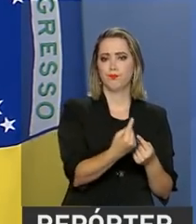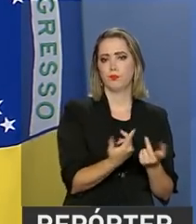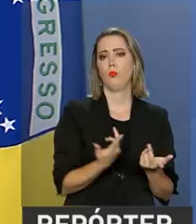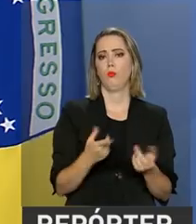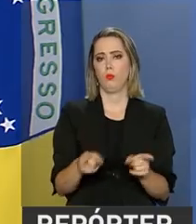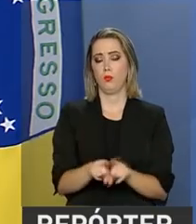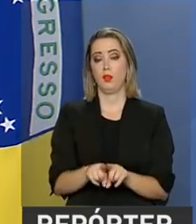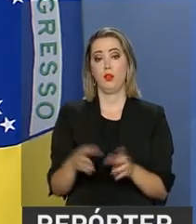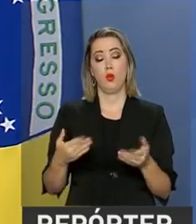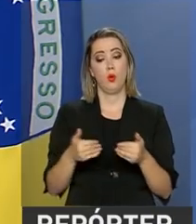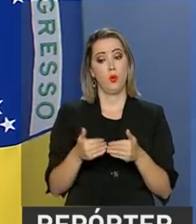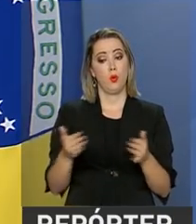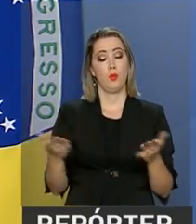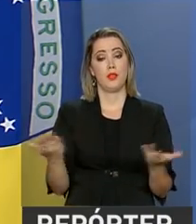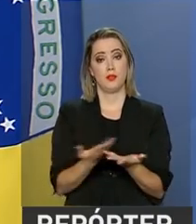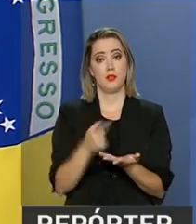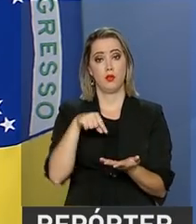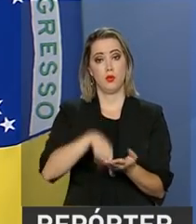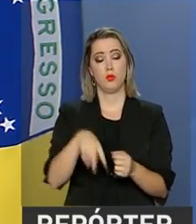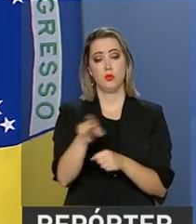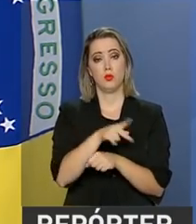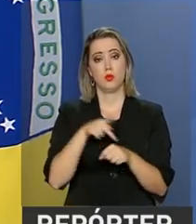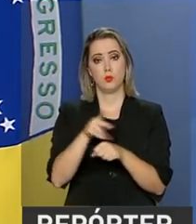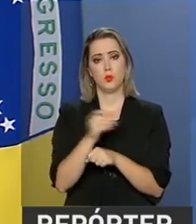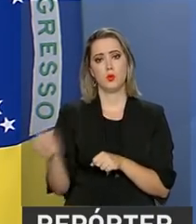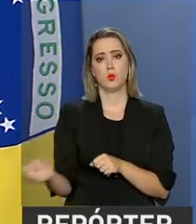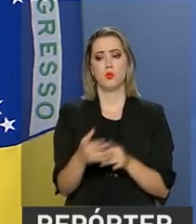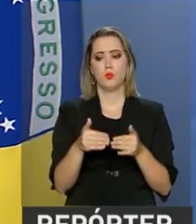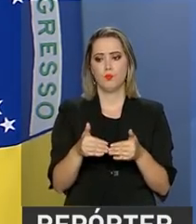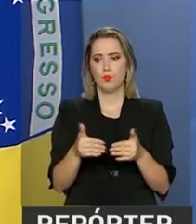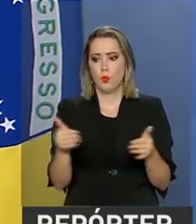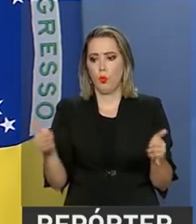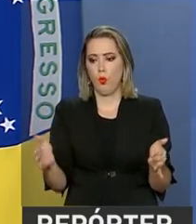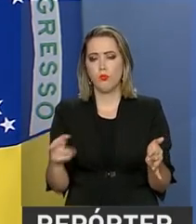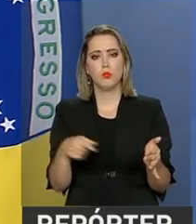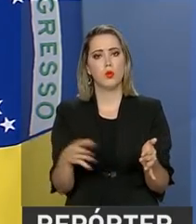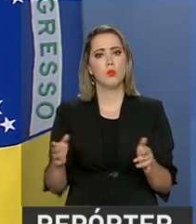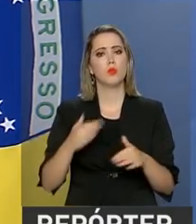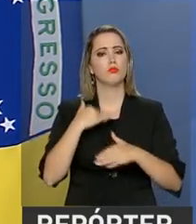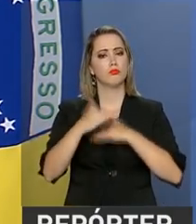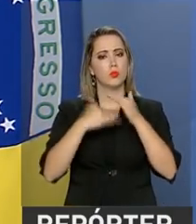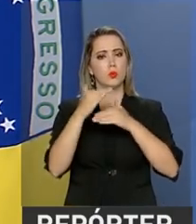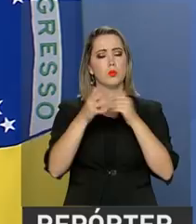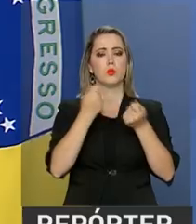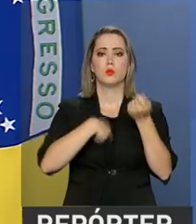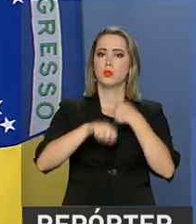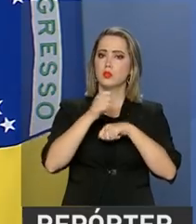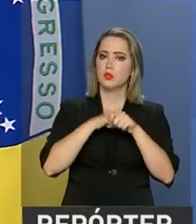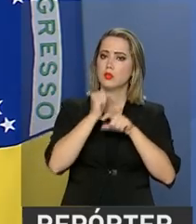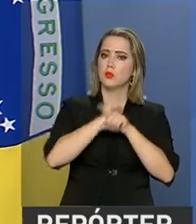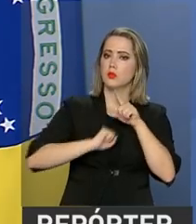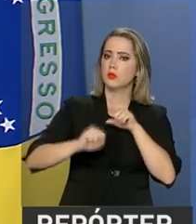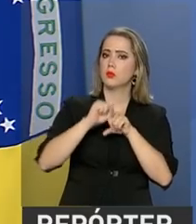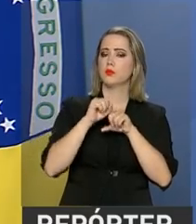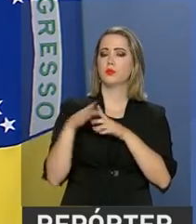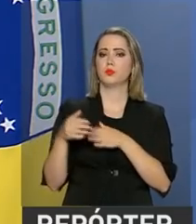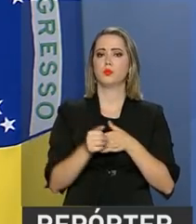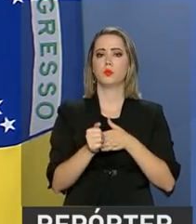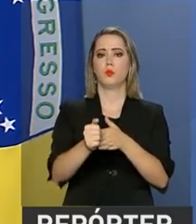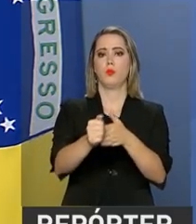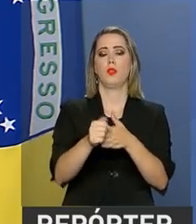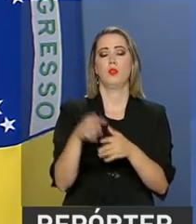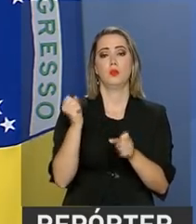Inaugura-se em nosso país um novo ciclo de prosperidade socioeconômica guiado por um plano estruturado de